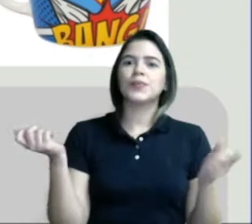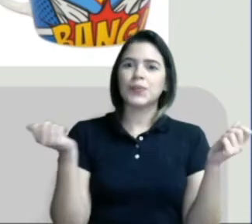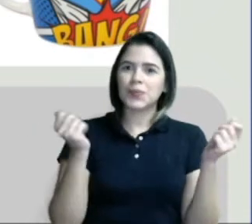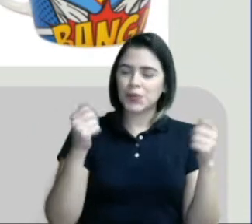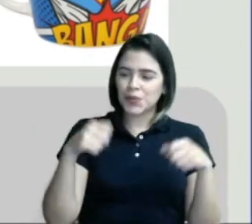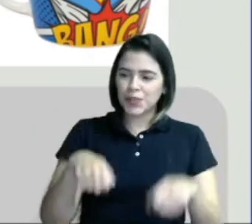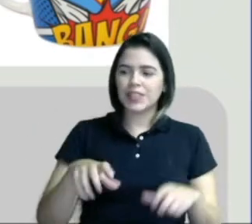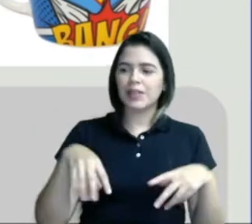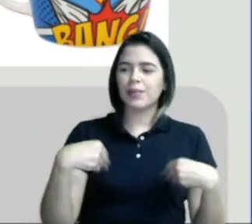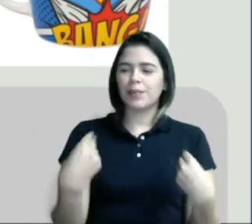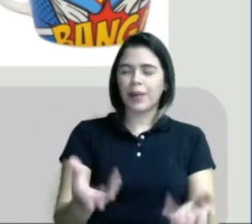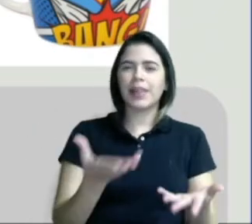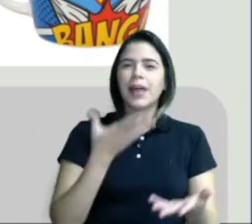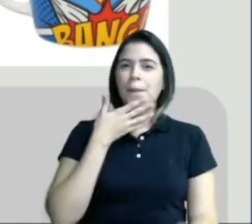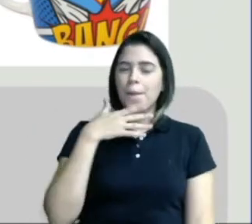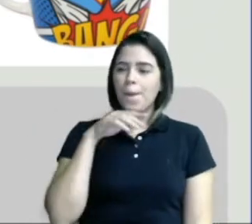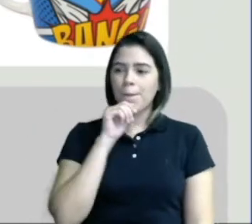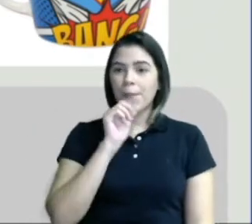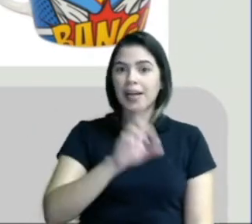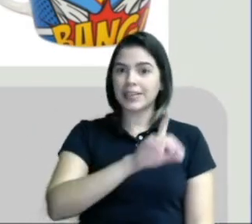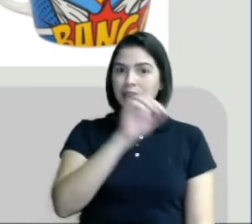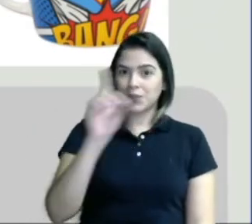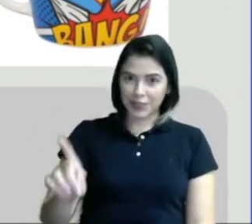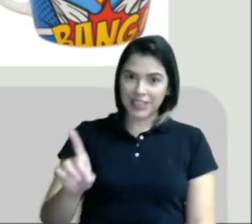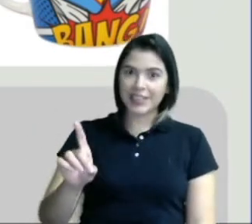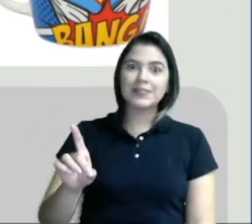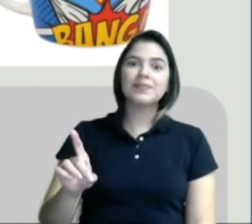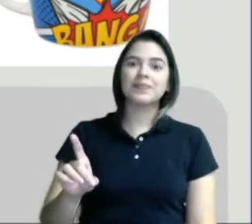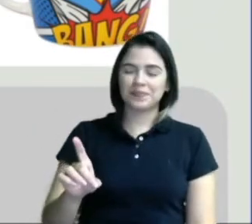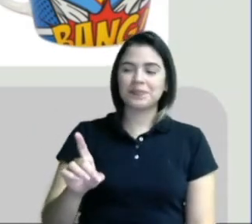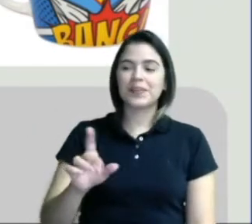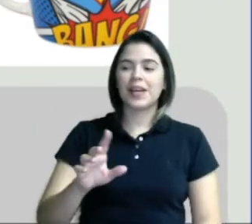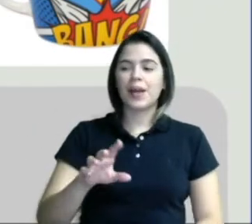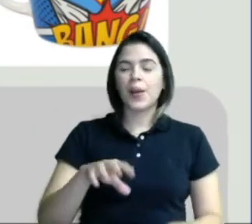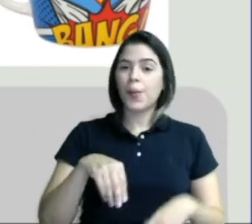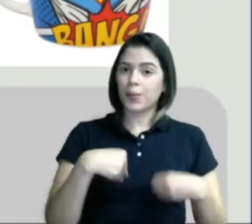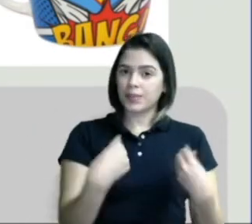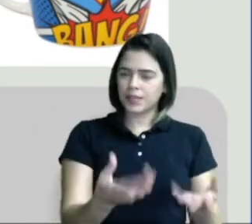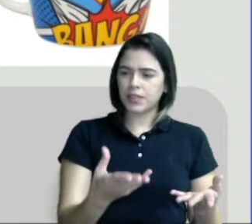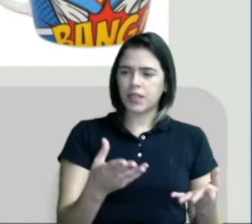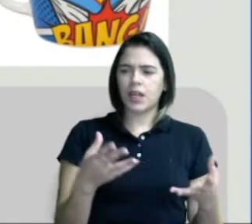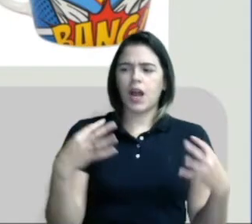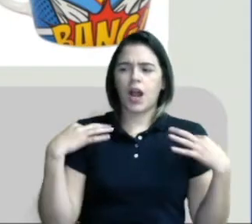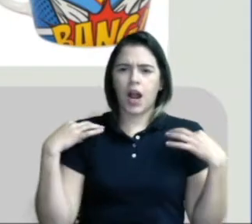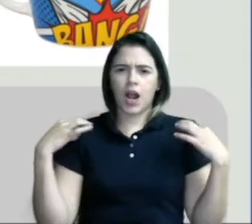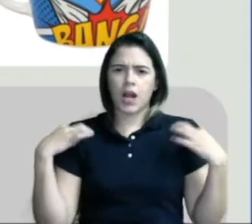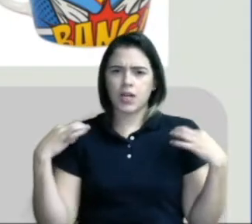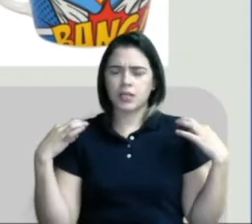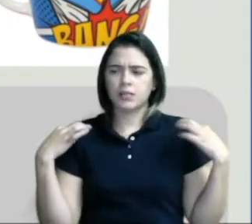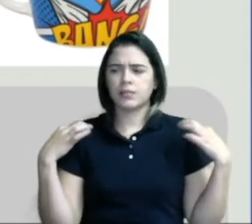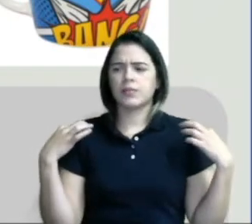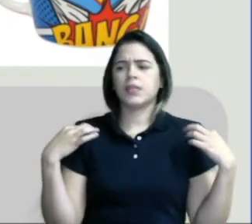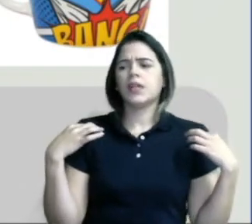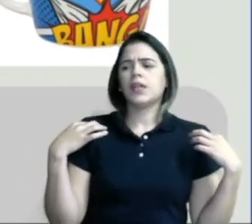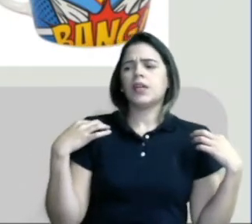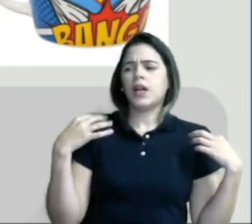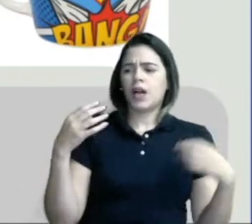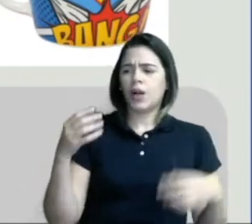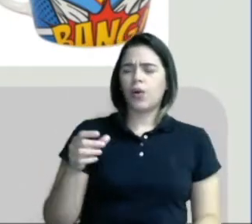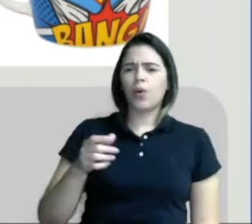podemos dar para o nosso papai no dia dos pais. Nós podemos presentear com camisa, com uma